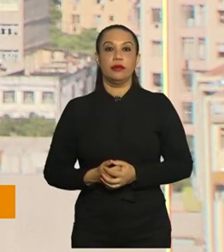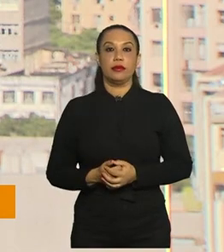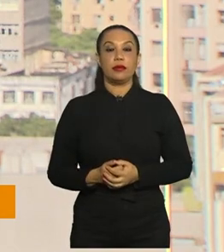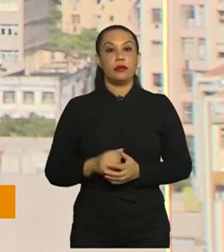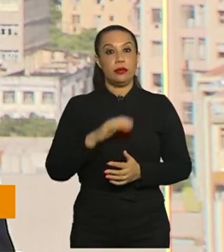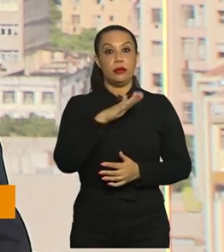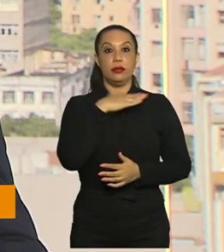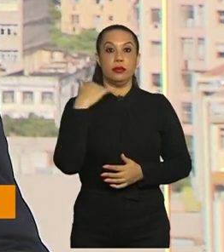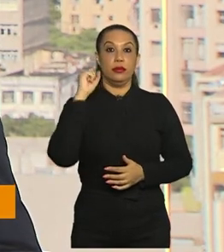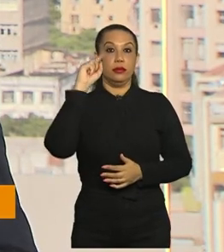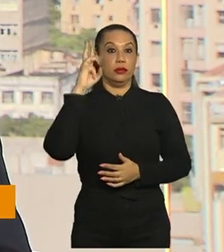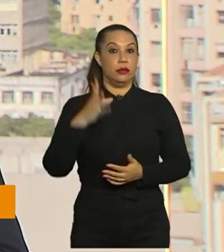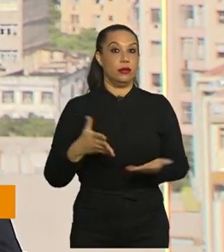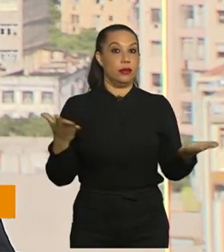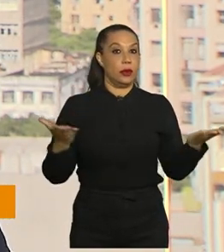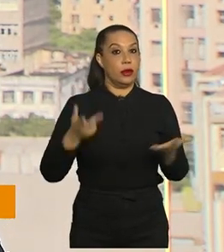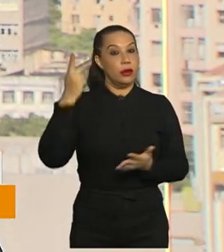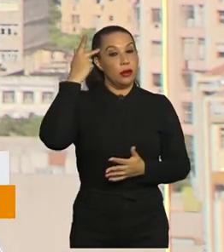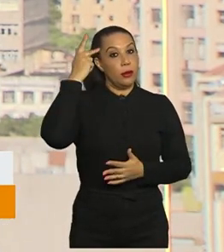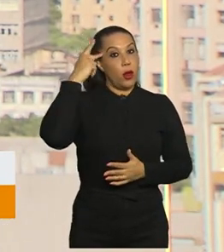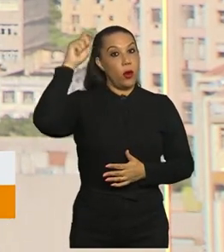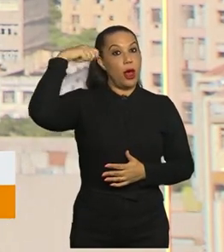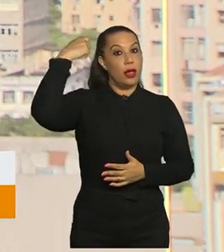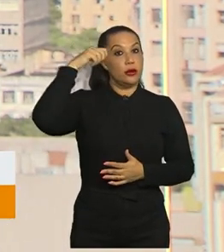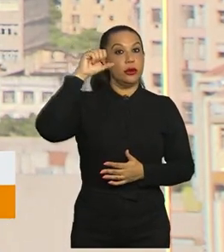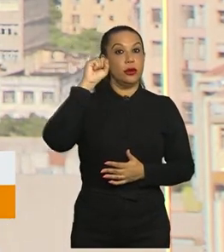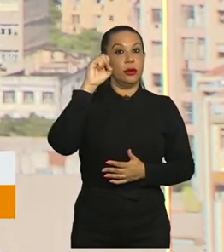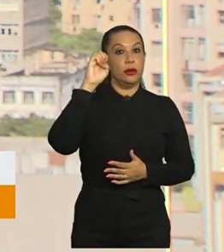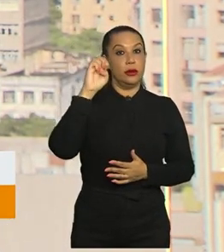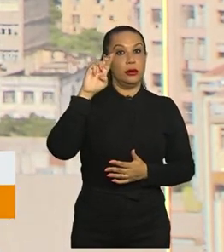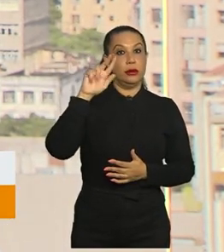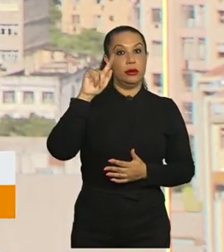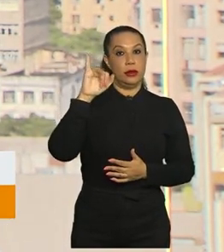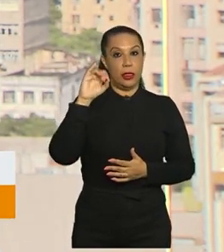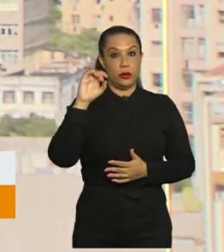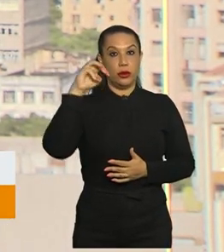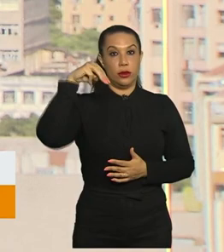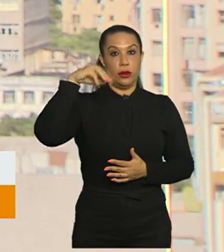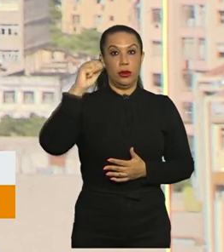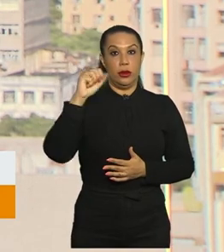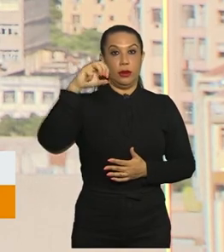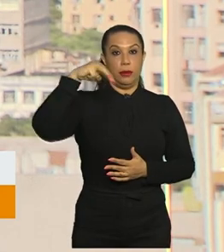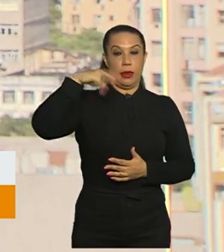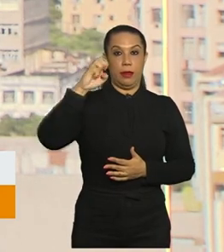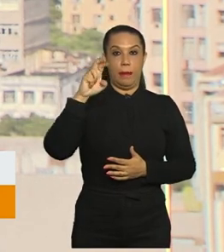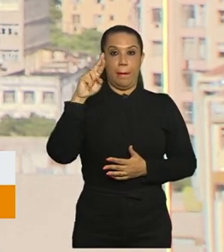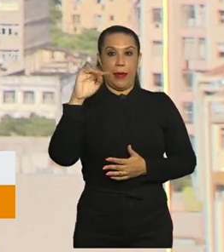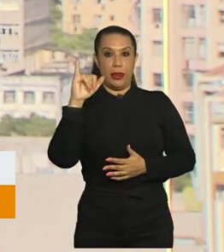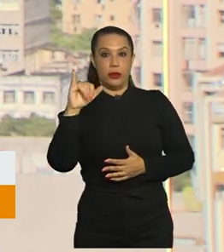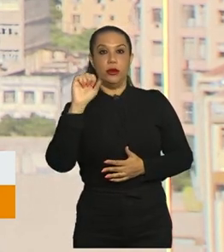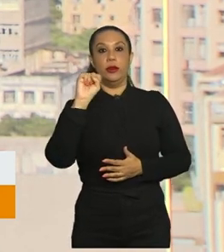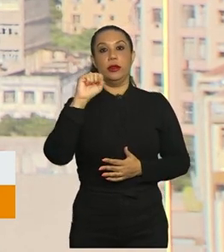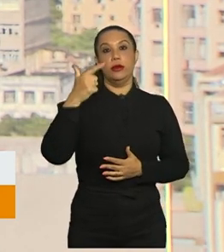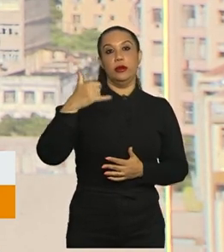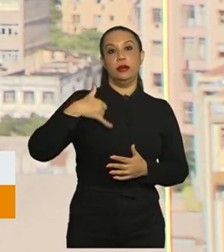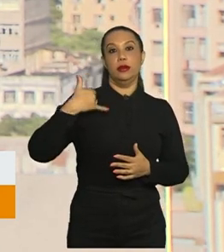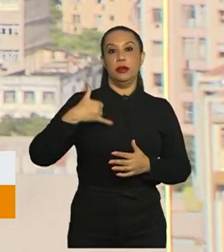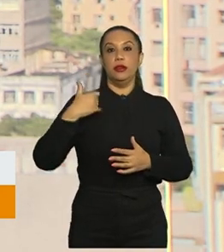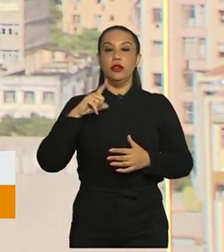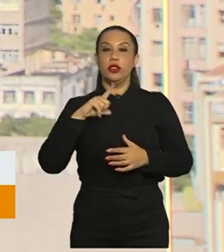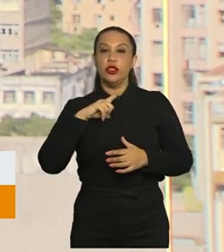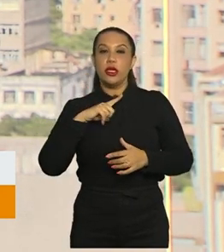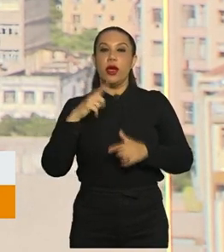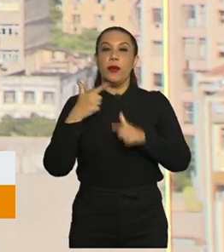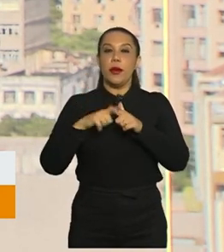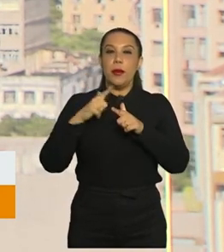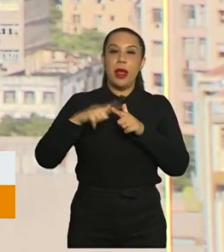E morreu na madrugada de hoje em São Paulo o ator Sérgio Mamberti. Ele tinha 82 anos e estava internado com infecção nos